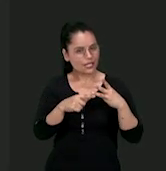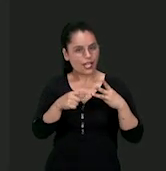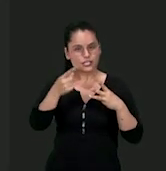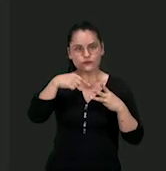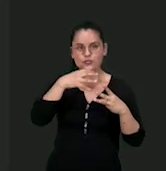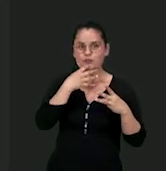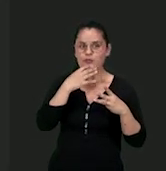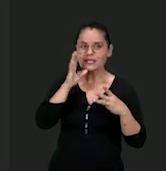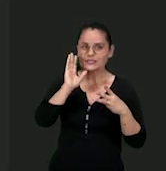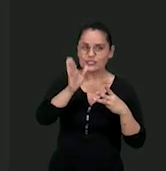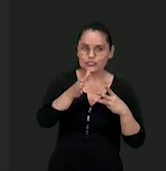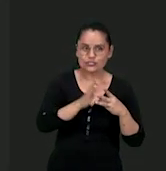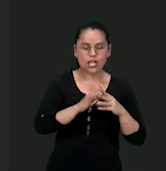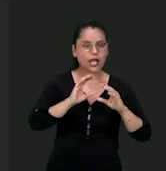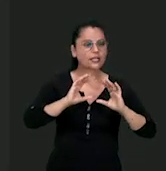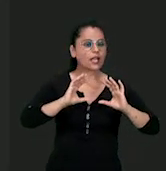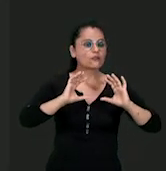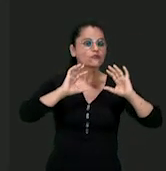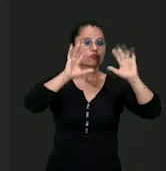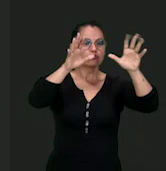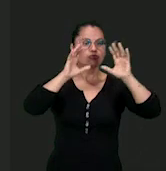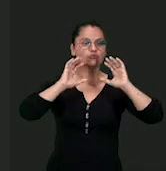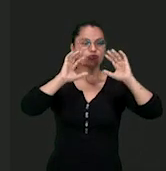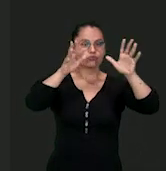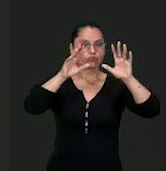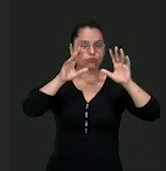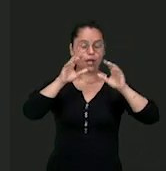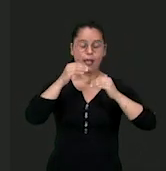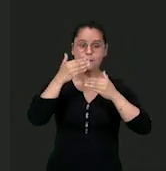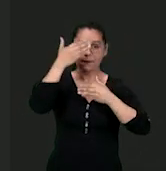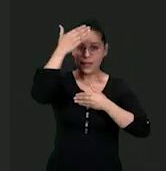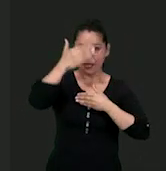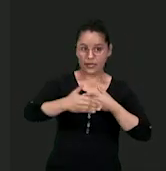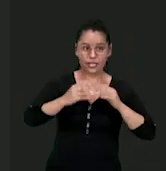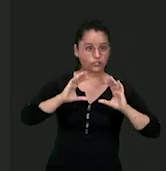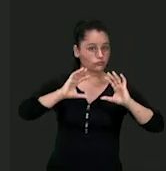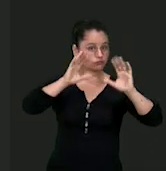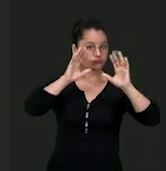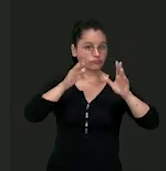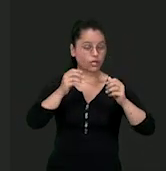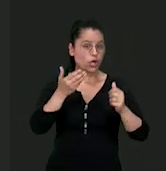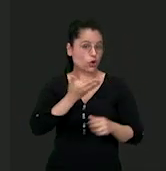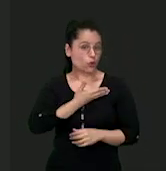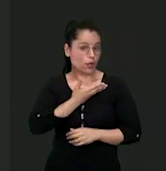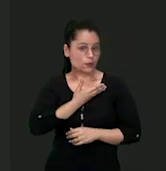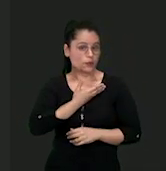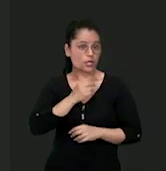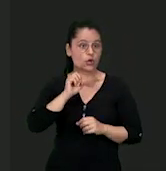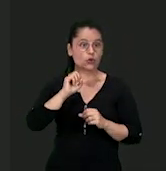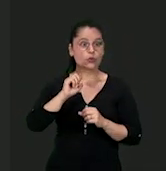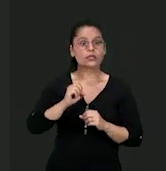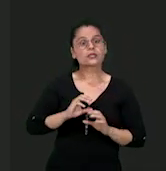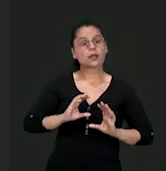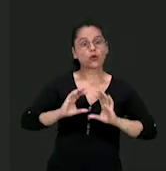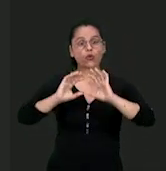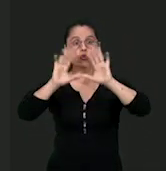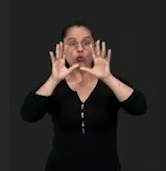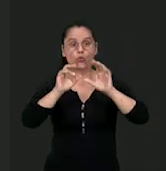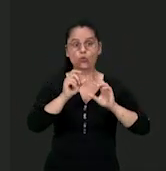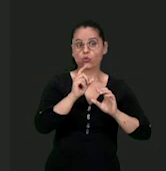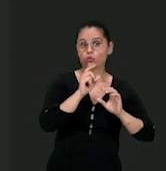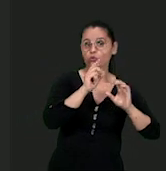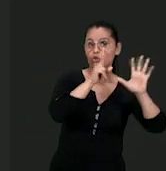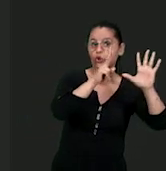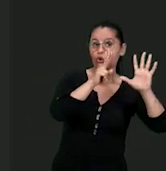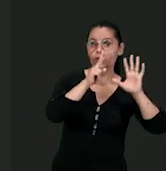vocês conhecem rebater a bola sozinho rebater contra a parede rebater com o colega e corta três tá? Eu não